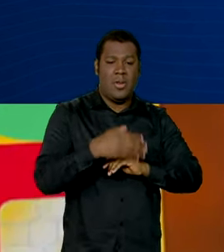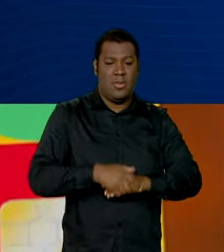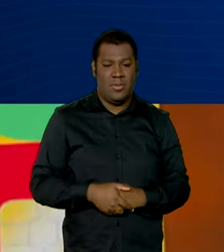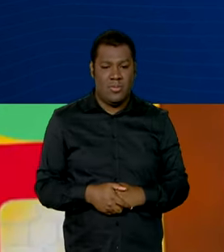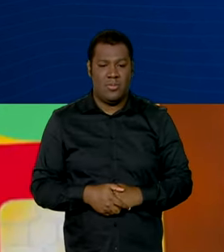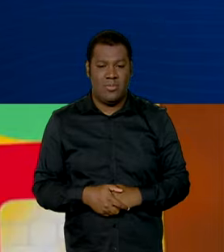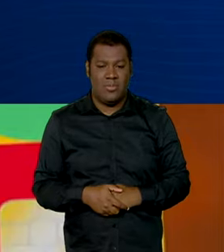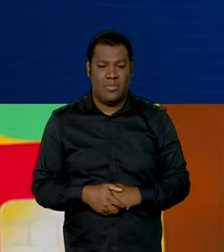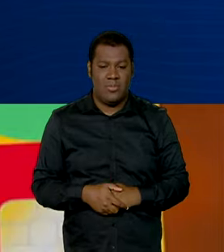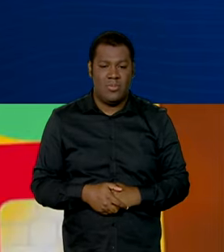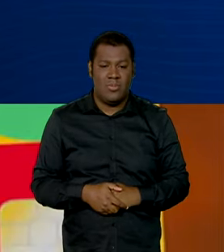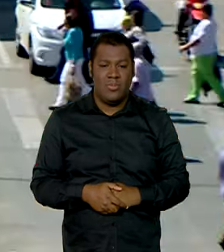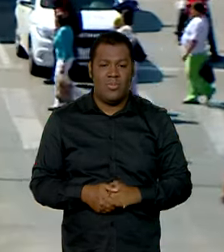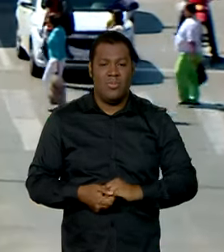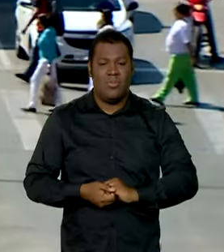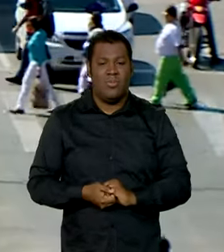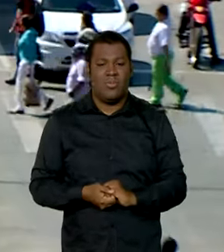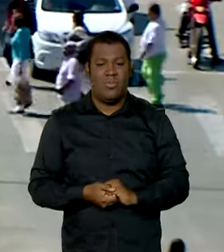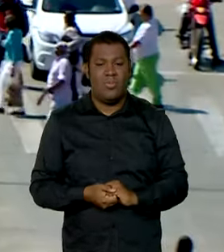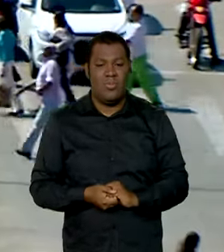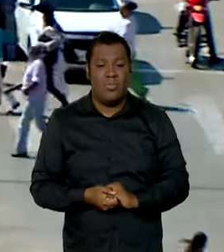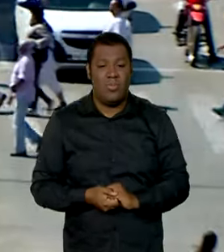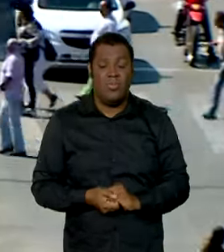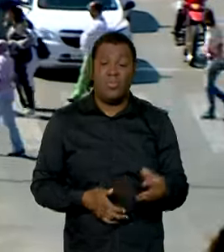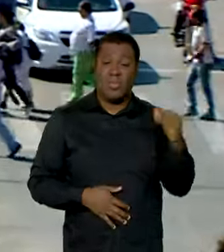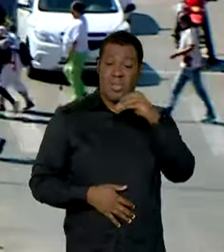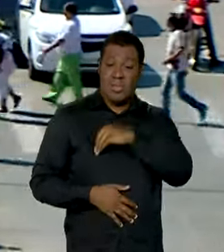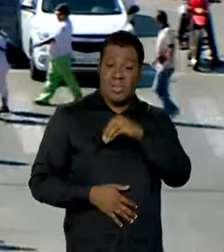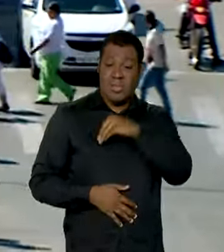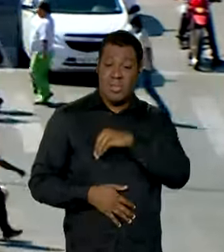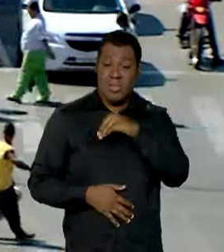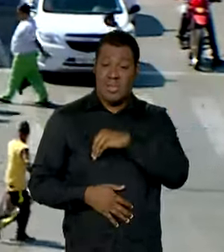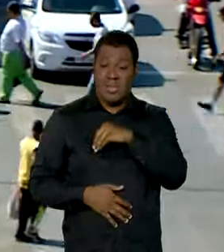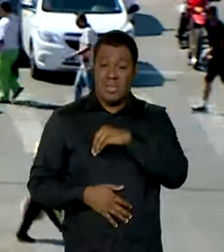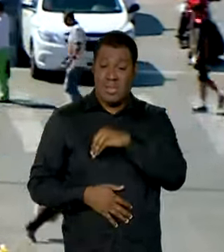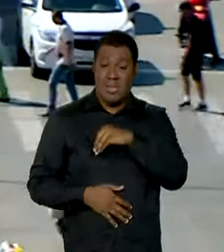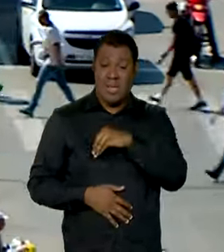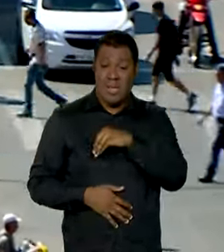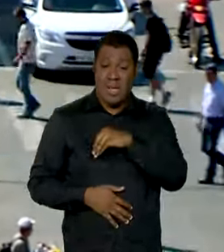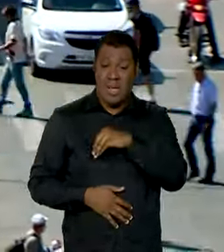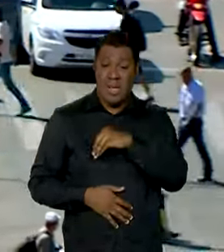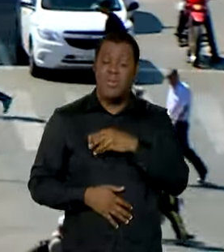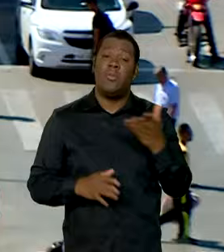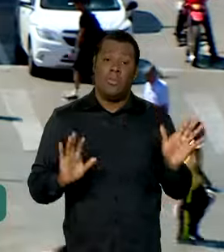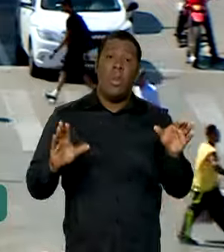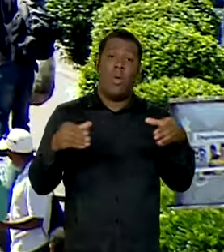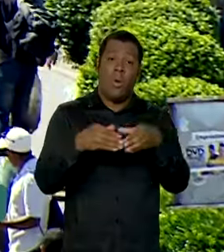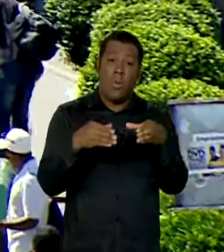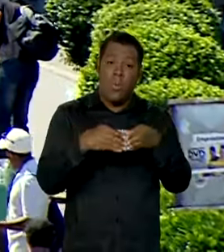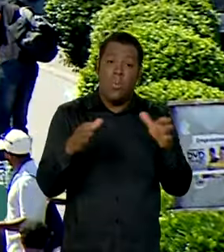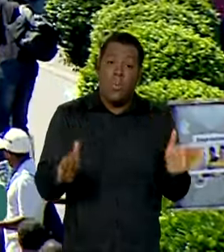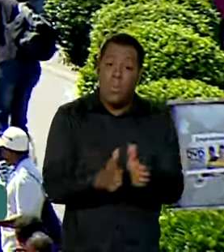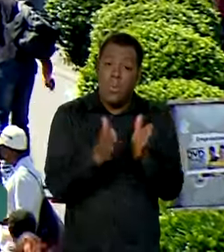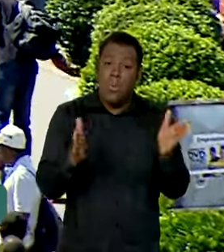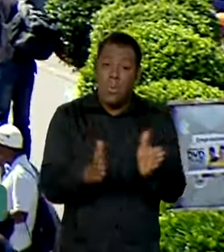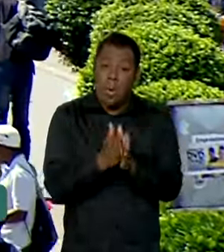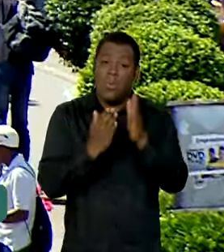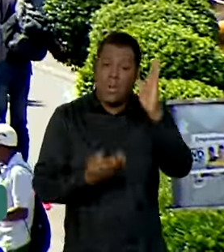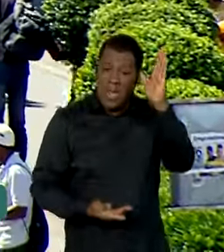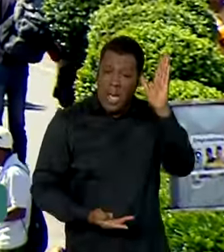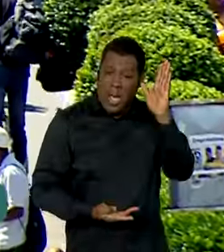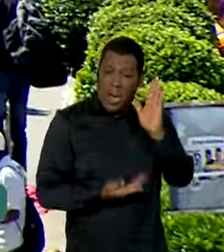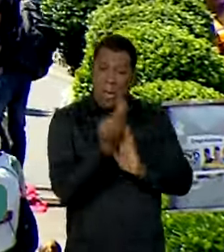.227,00. A renda entre os 5% mais pobres do país teve o maior